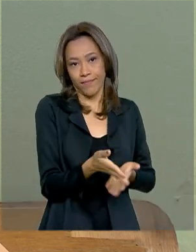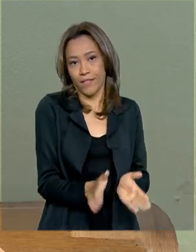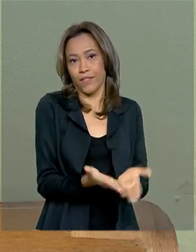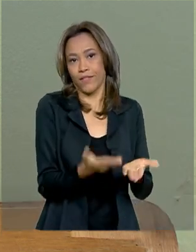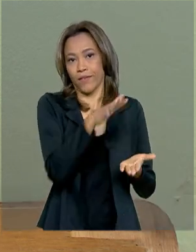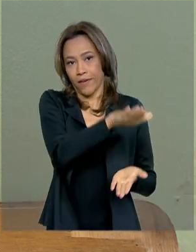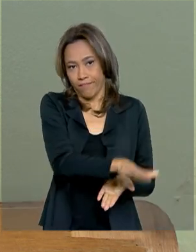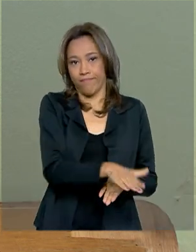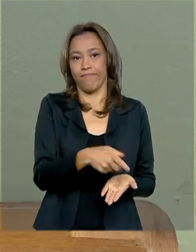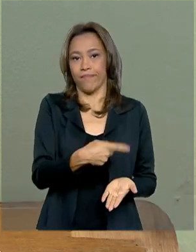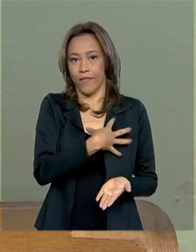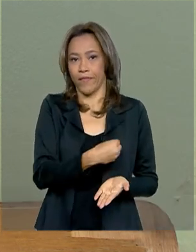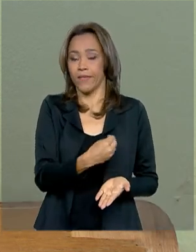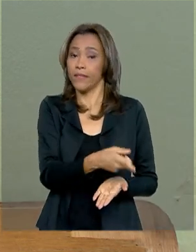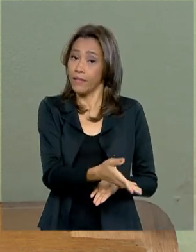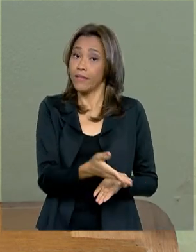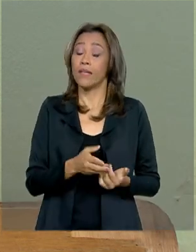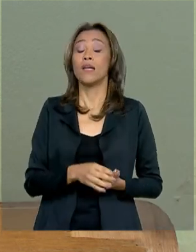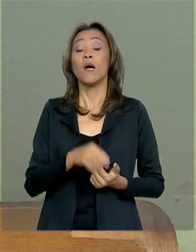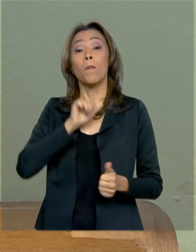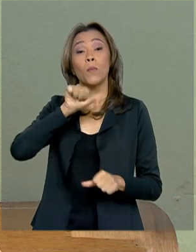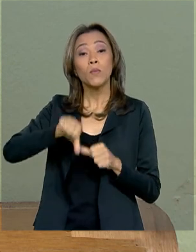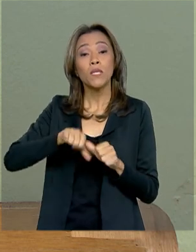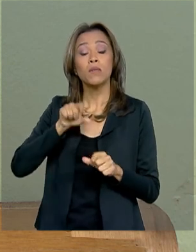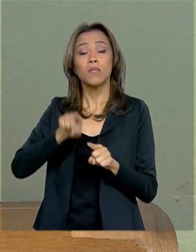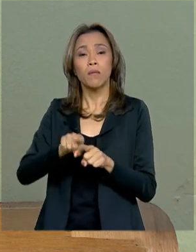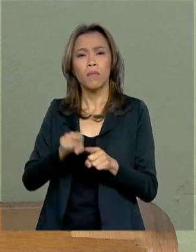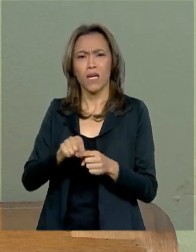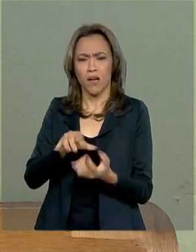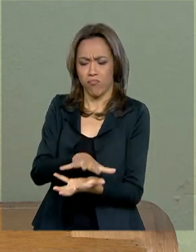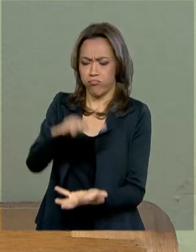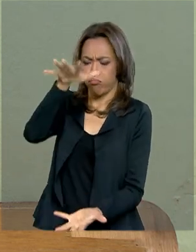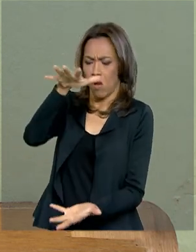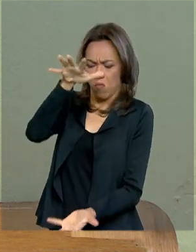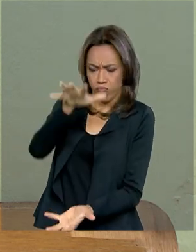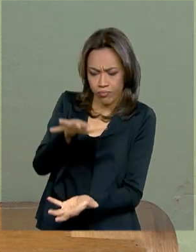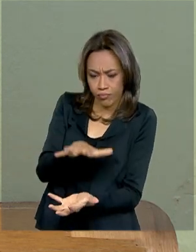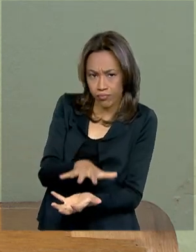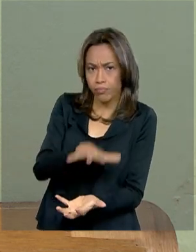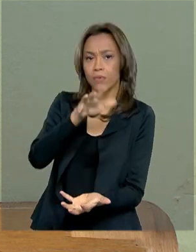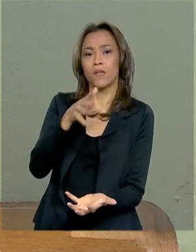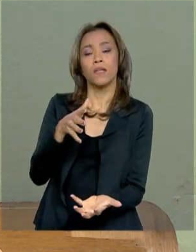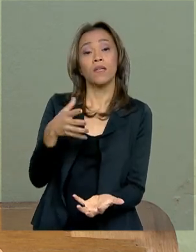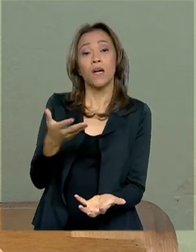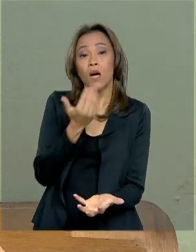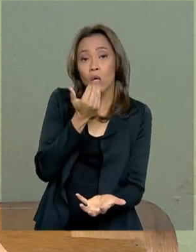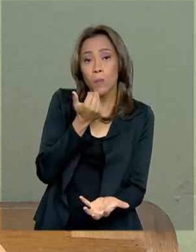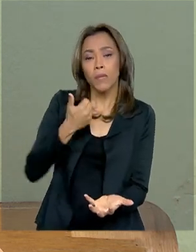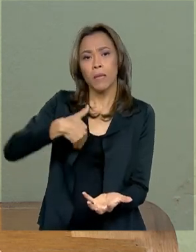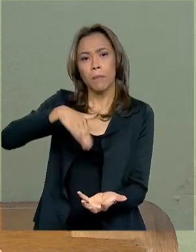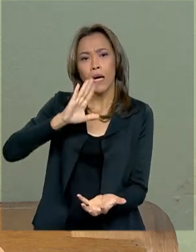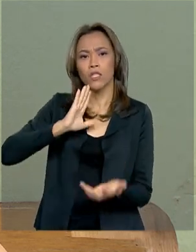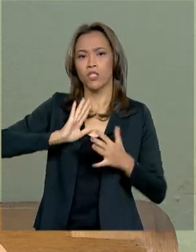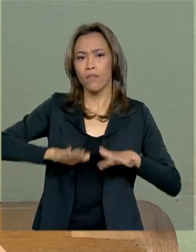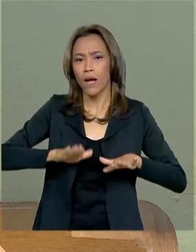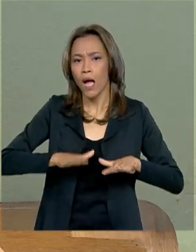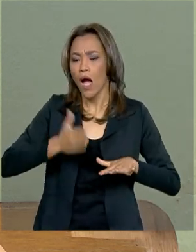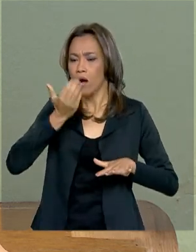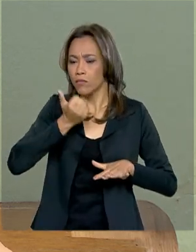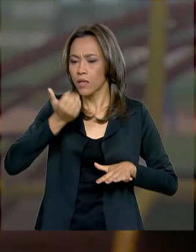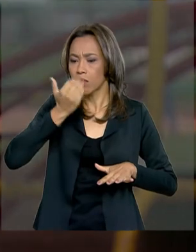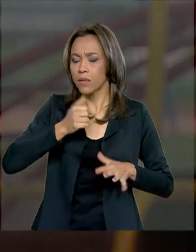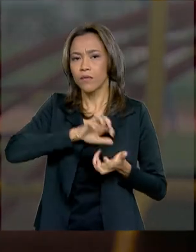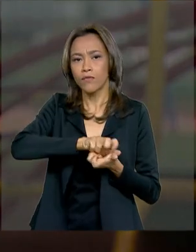mudamos a quantidade e também a forma de nos alimentarmos, comer mais devagar, comer em